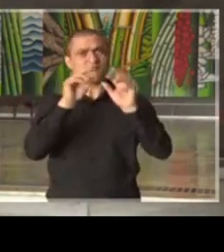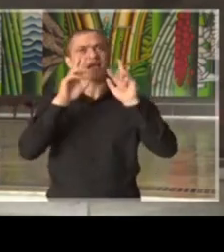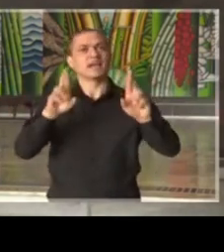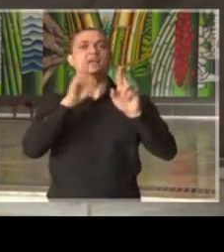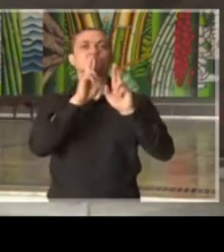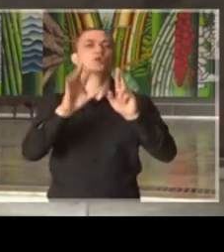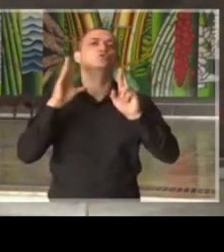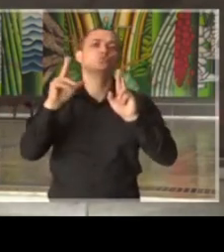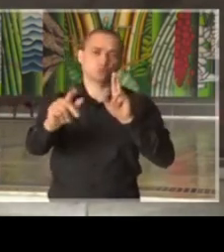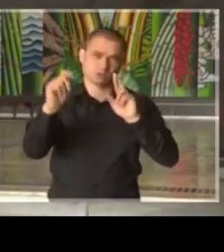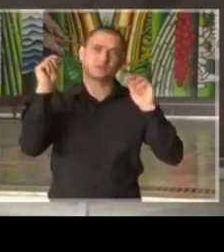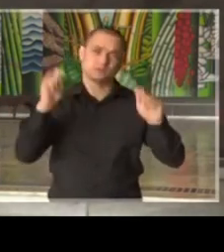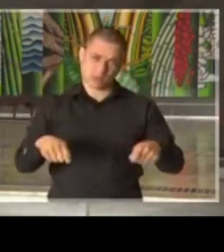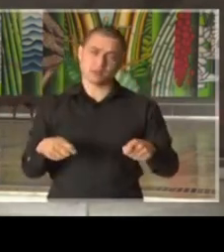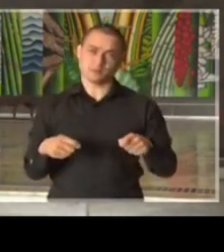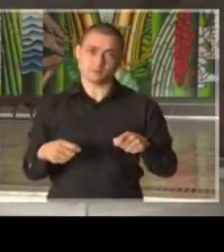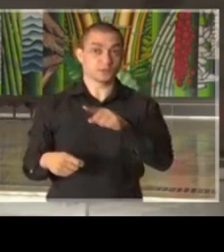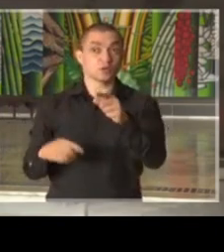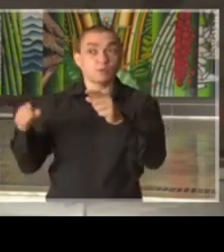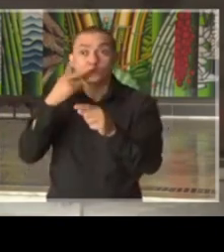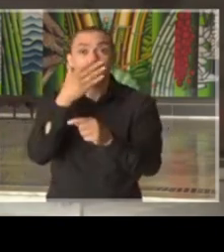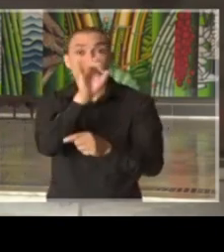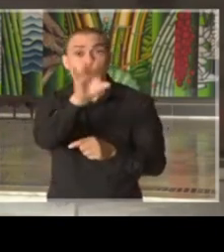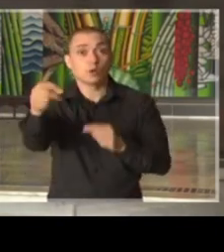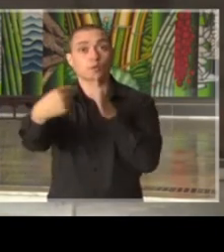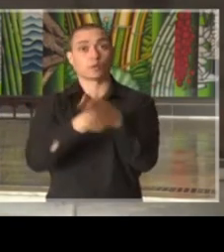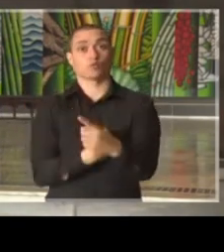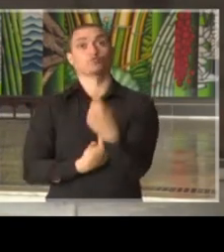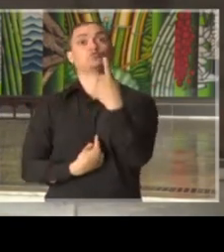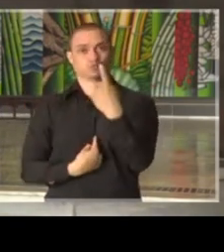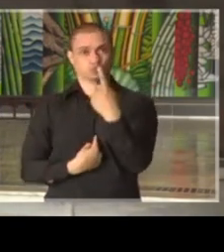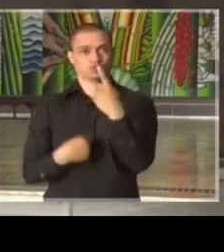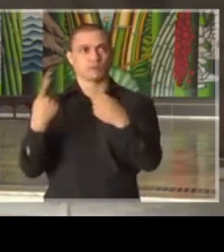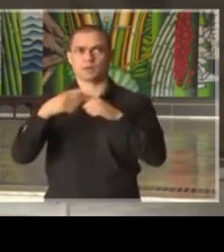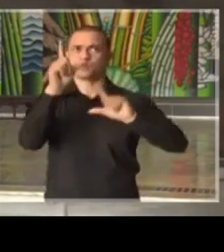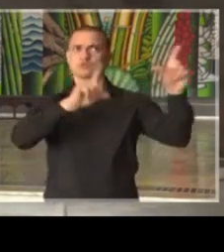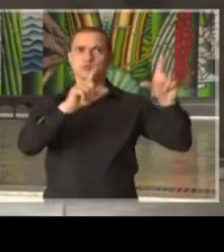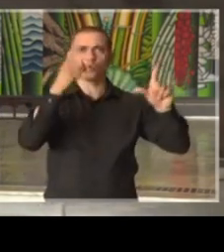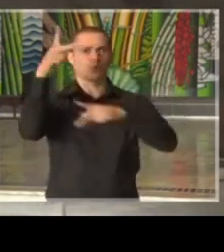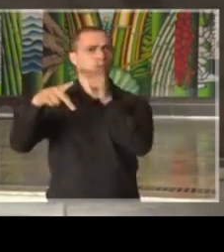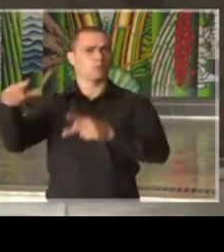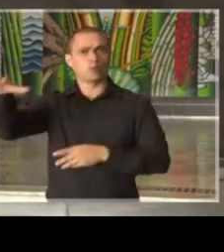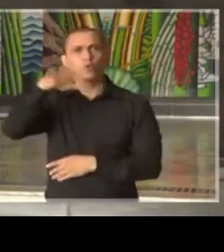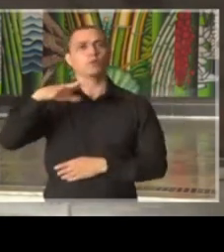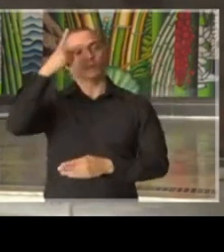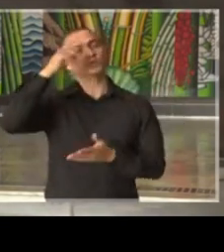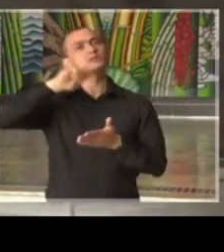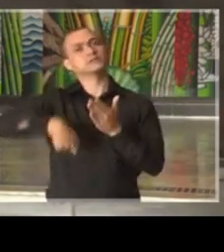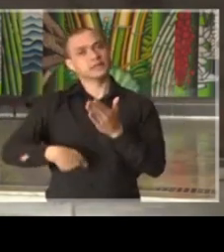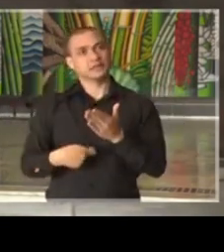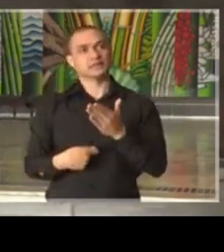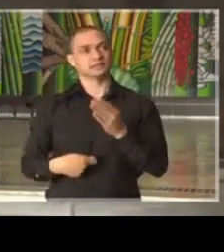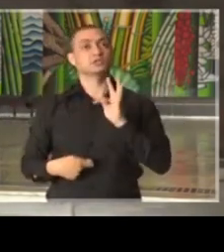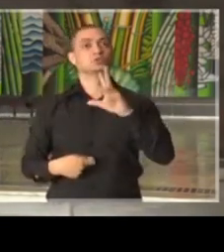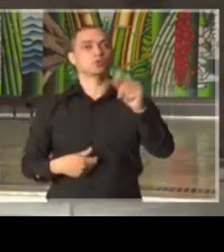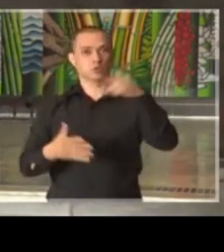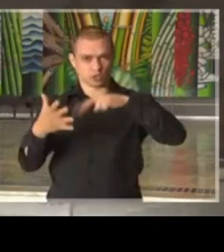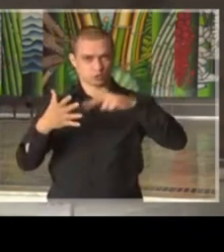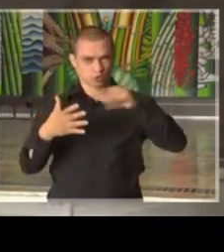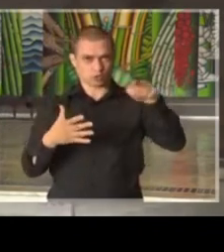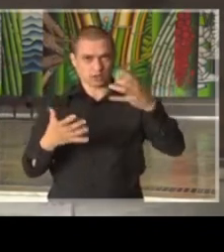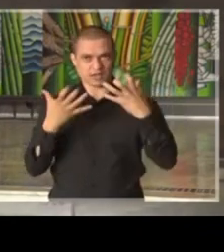necessidades de informação que o público, telespectadores, ouvintes, assinantes e leitores